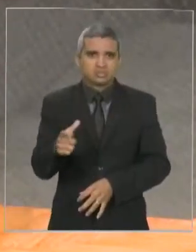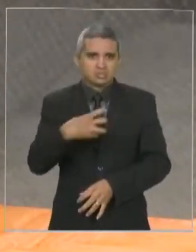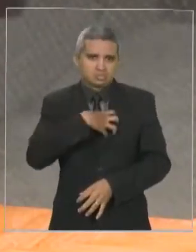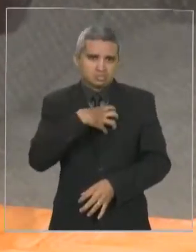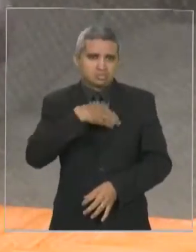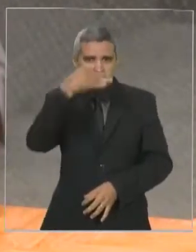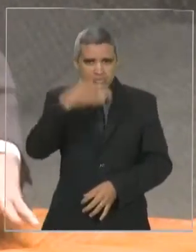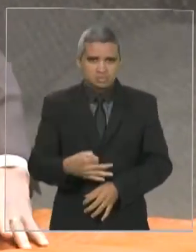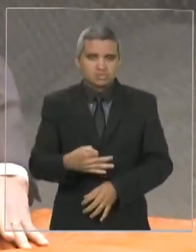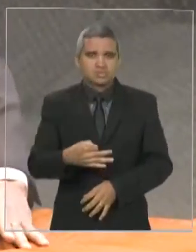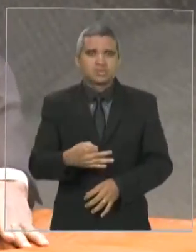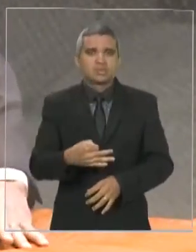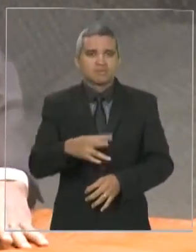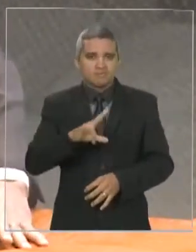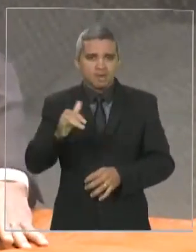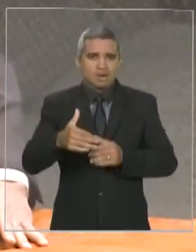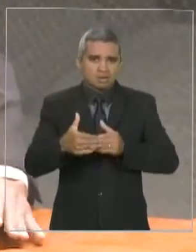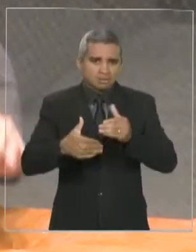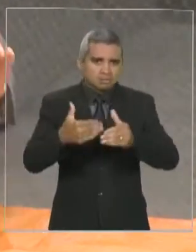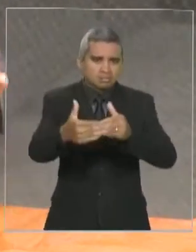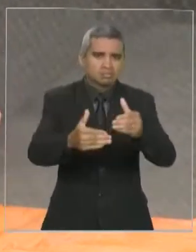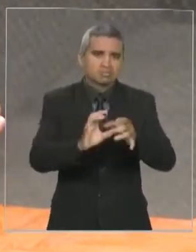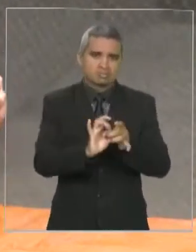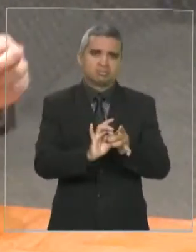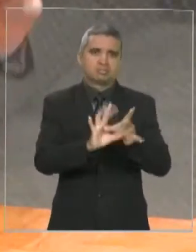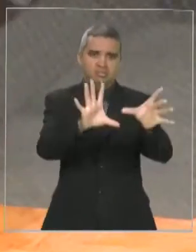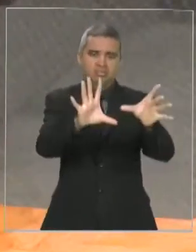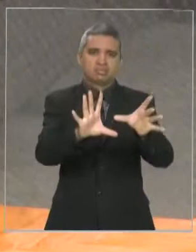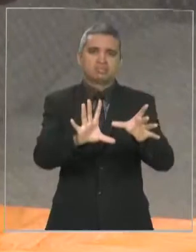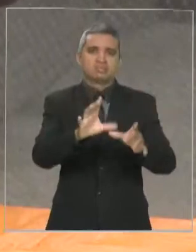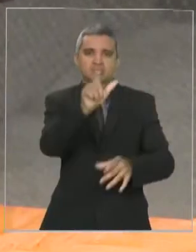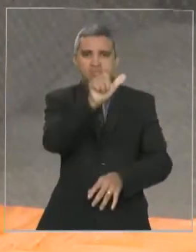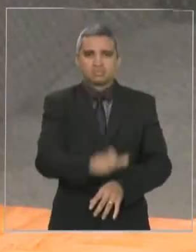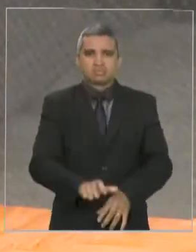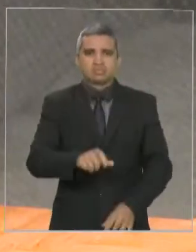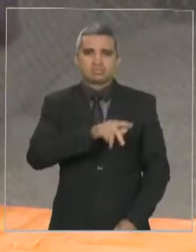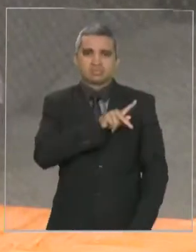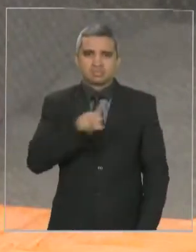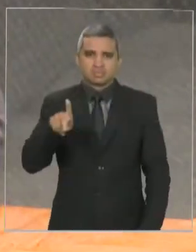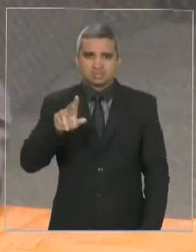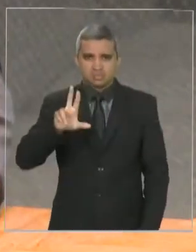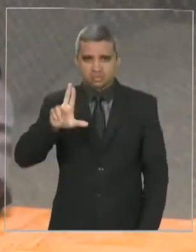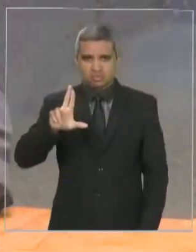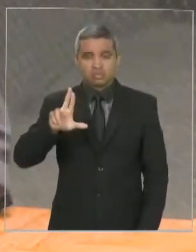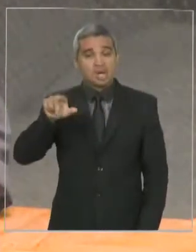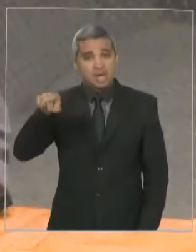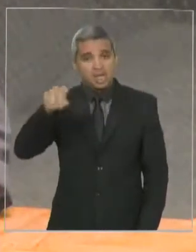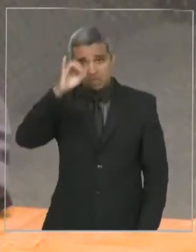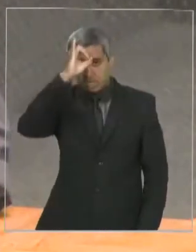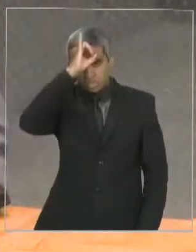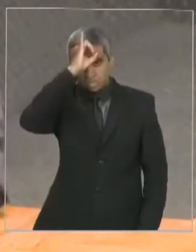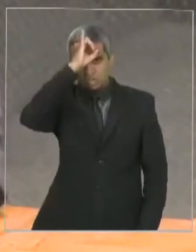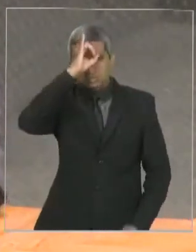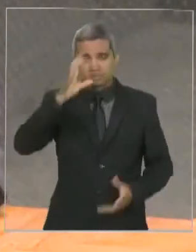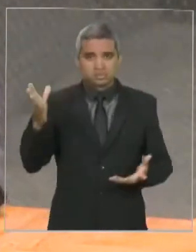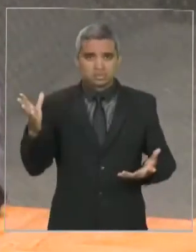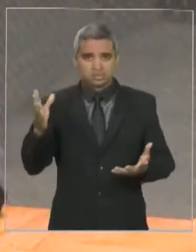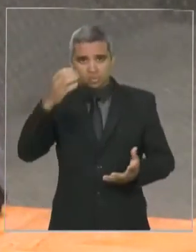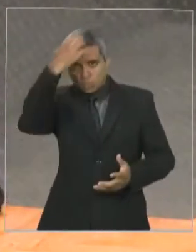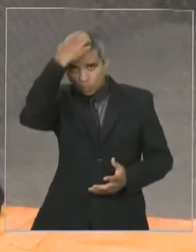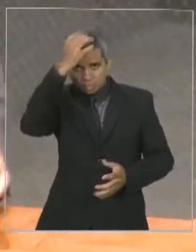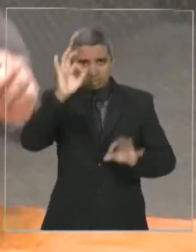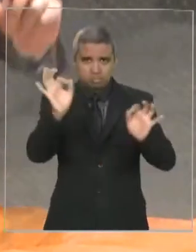absolvido pelos tribunais superiores, porque é inocente. O único crime que fez